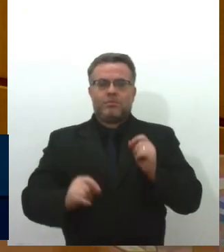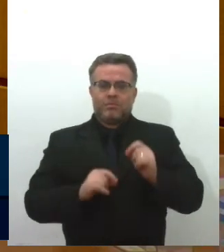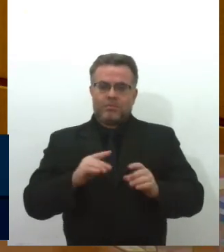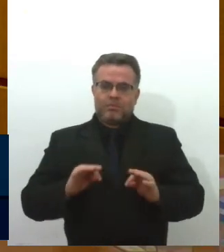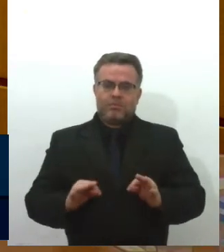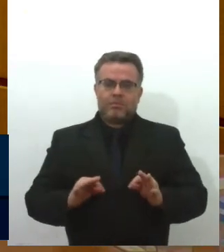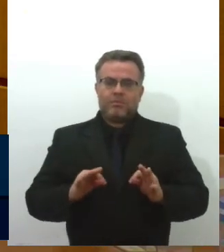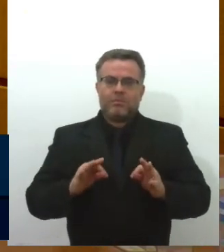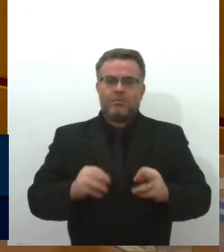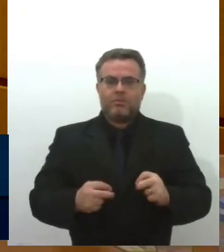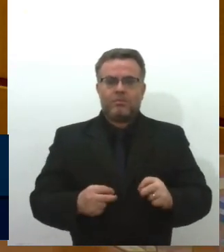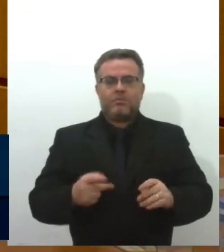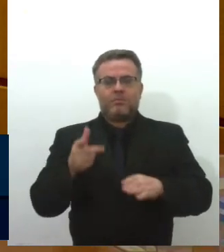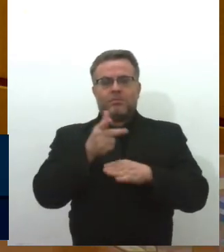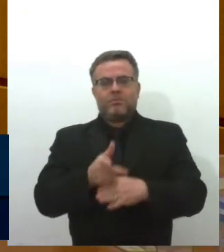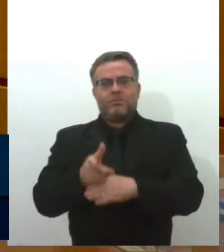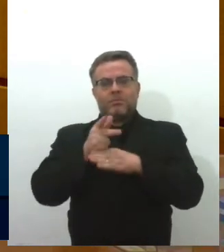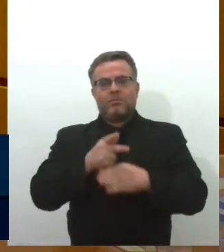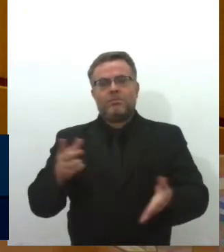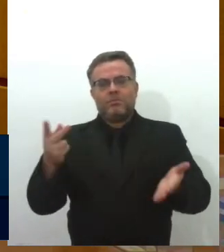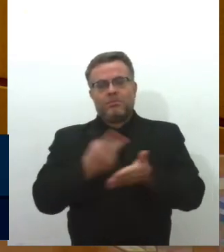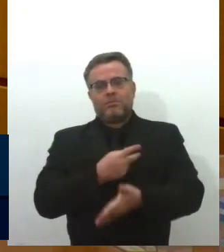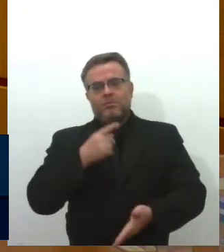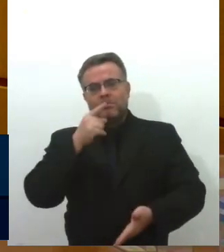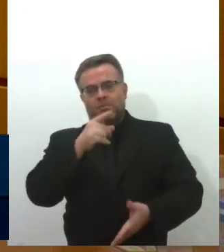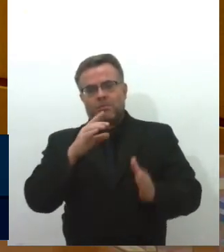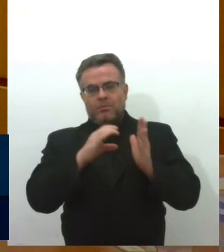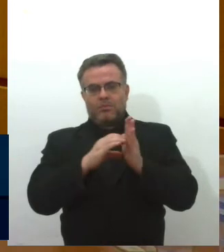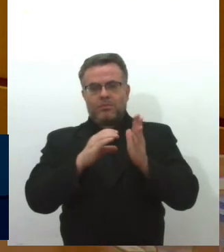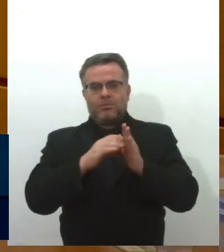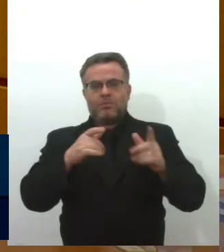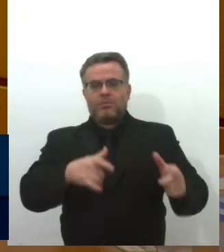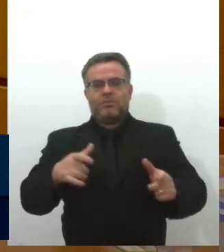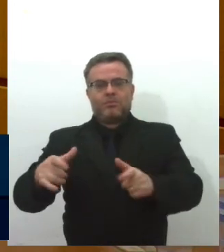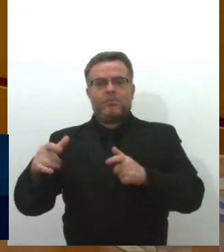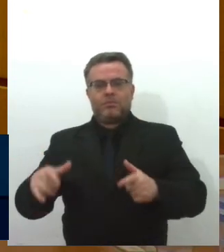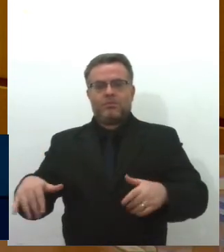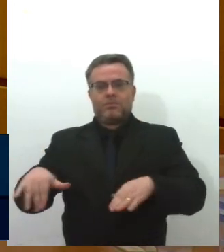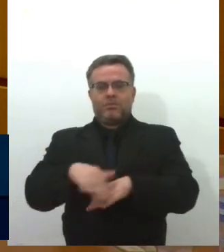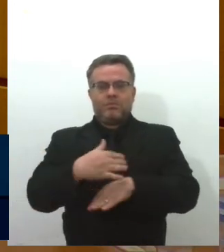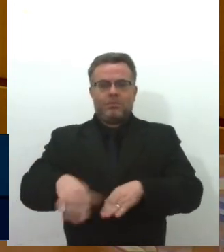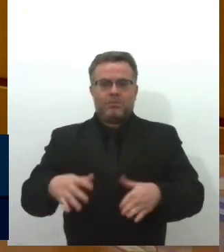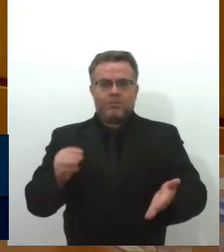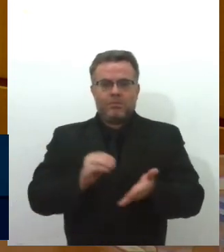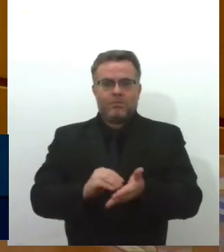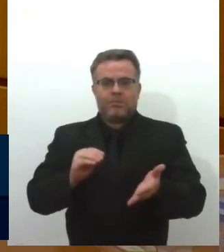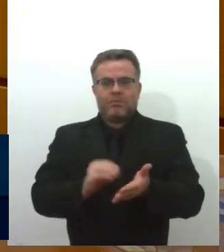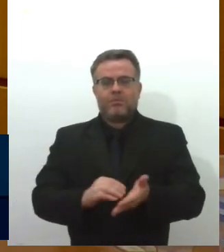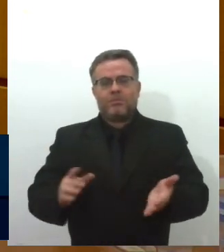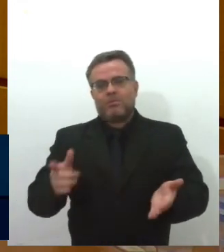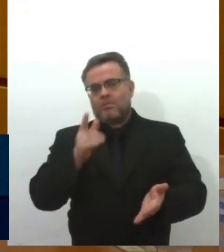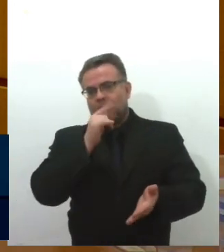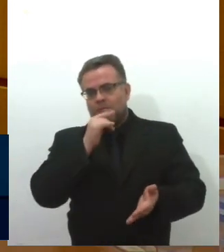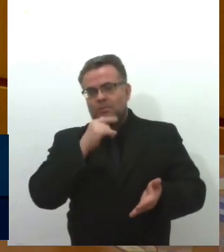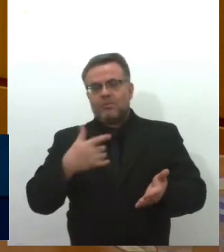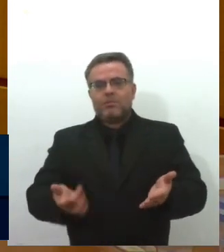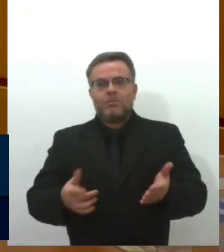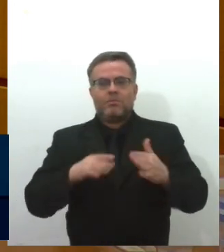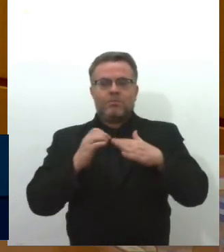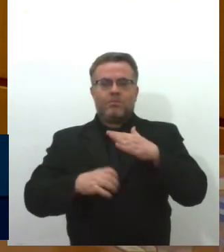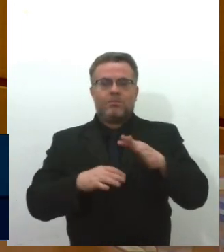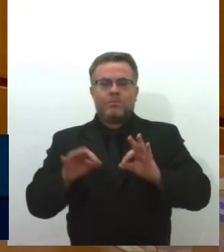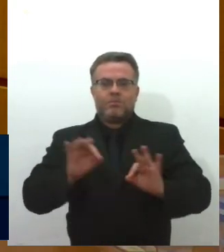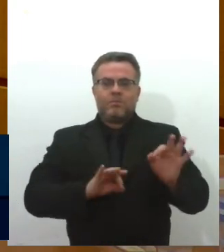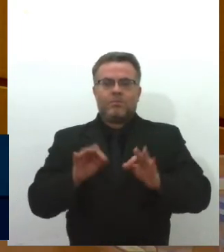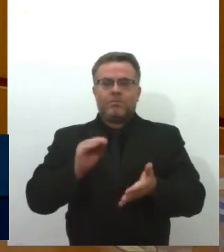mande vídeos do que acontece na sua comunidade, na sua rua, sobre a falta de ação da DESO, falta de serviço de qualidade da